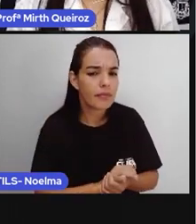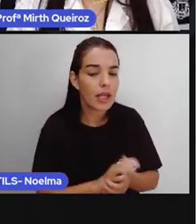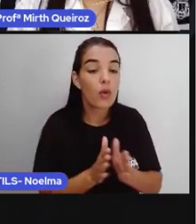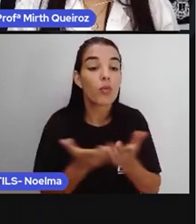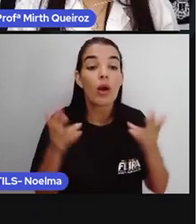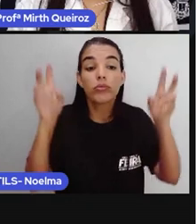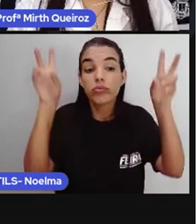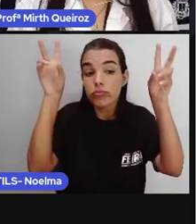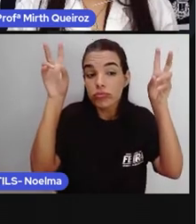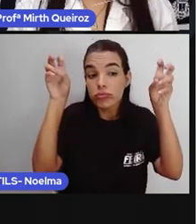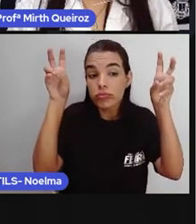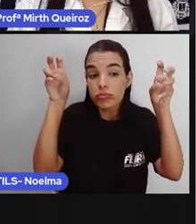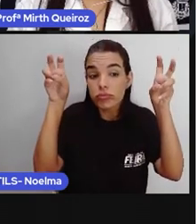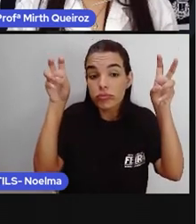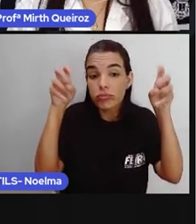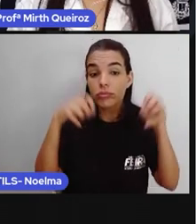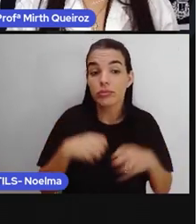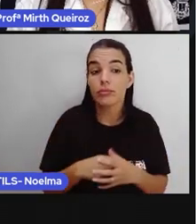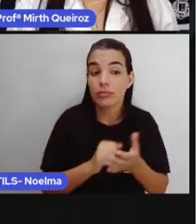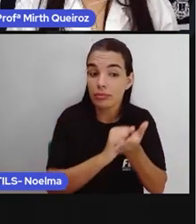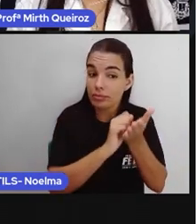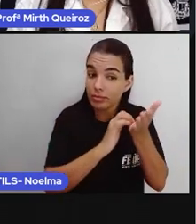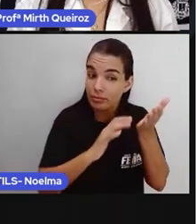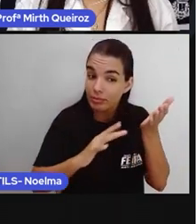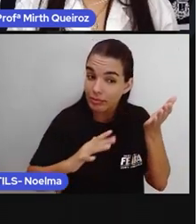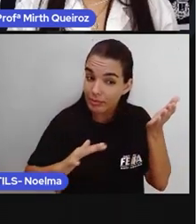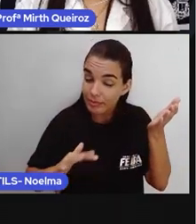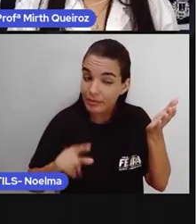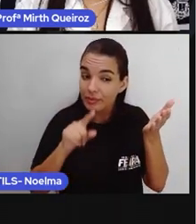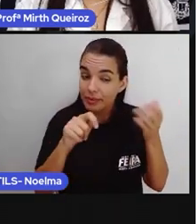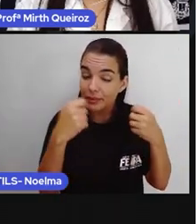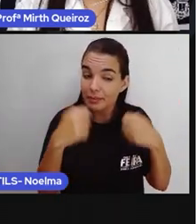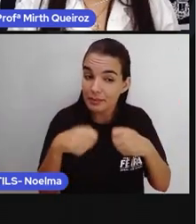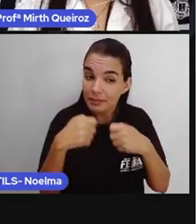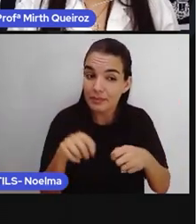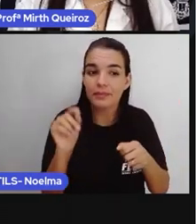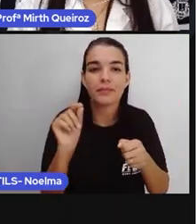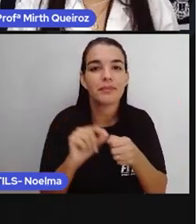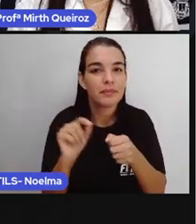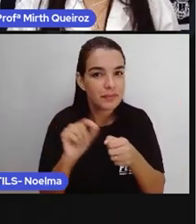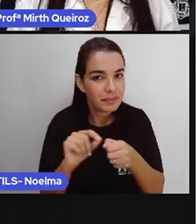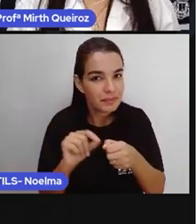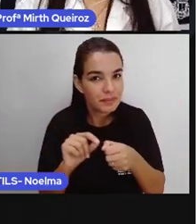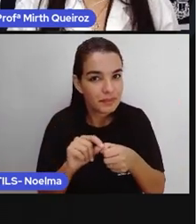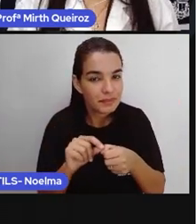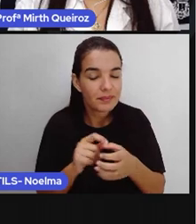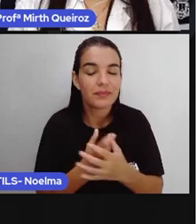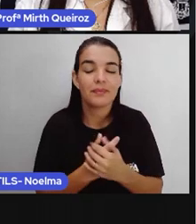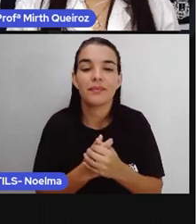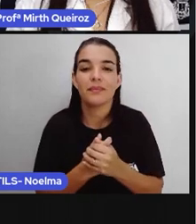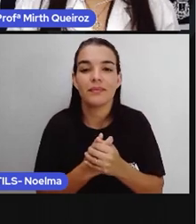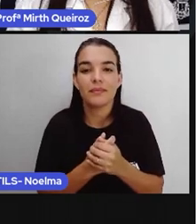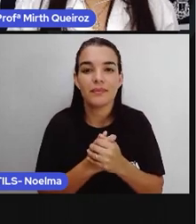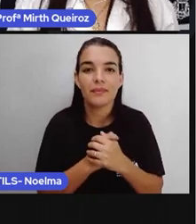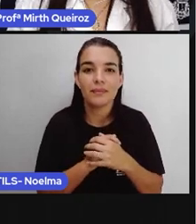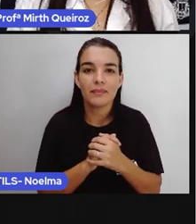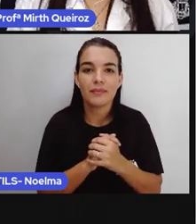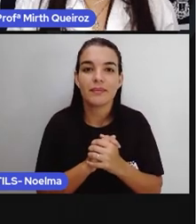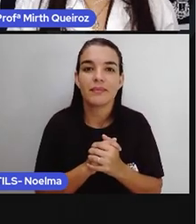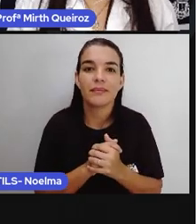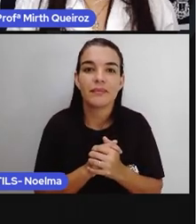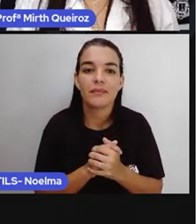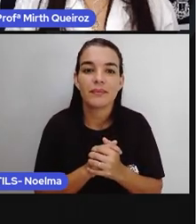da minha notícia Isso tudo vocês tem que levar em consideração Lão está ali Escrevendo a notícia